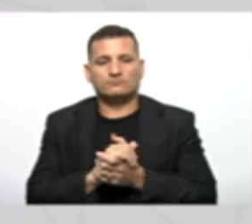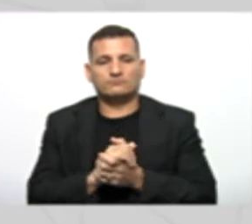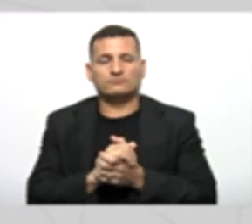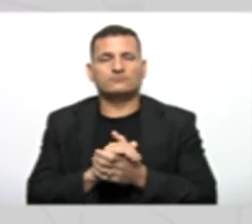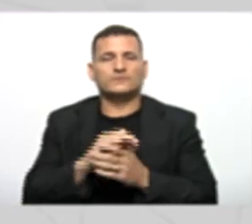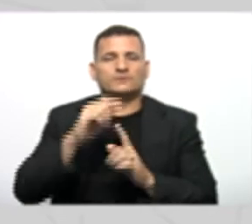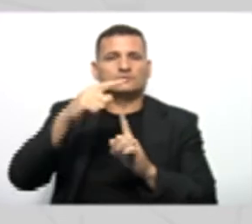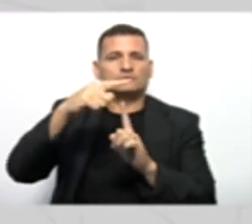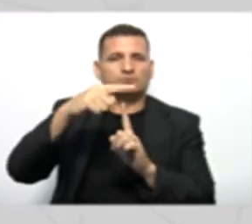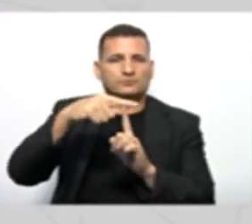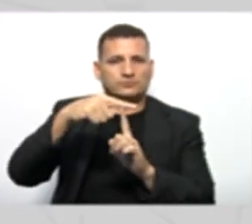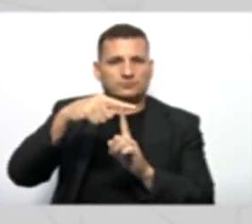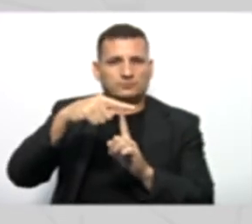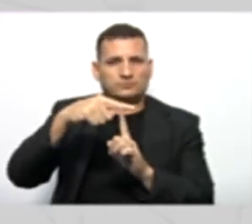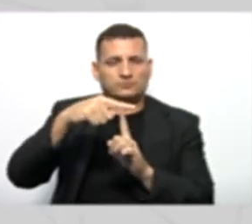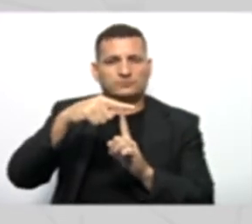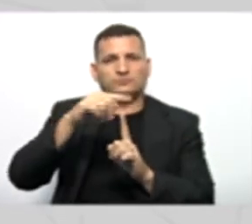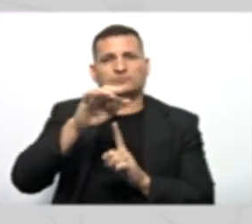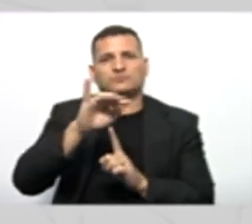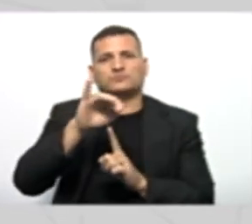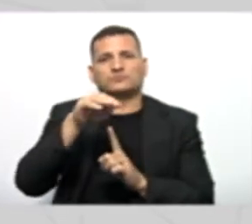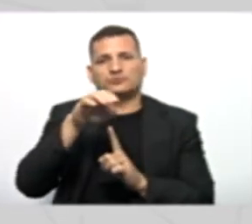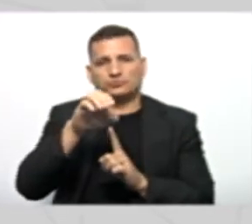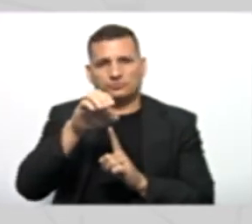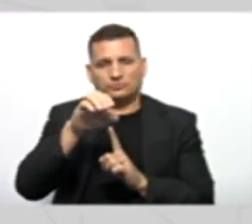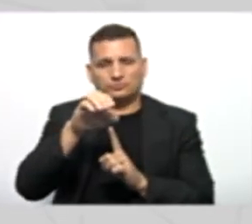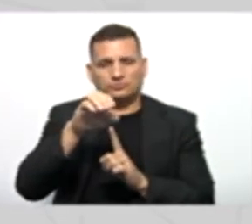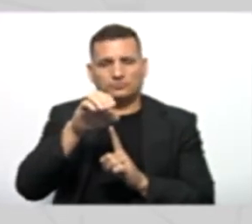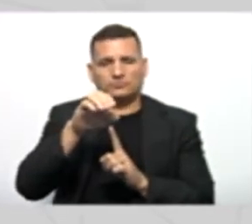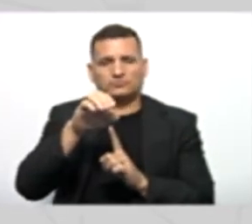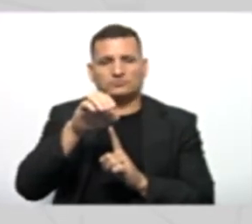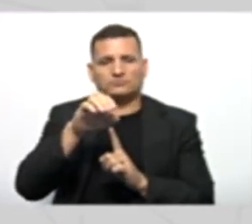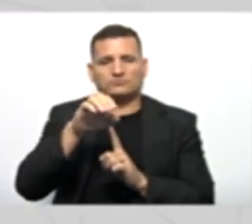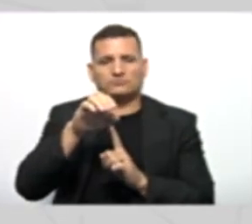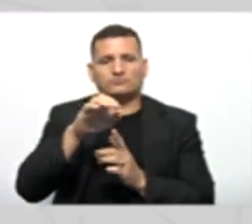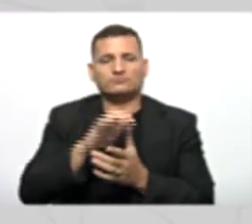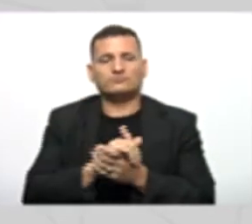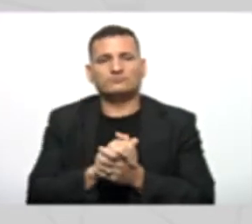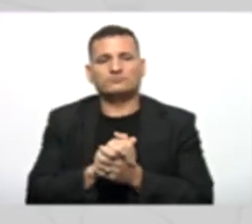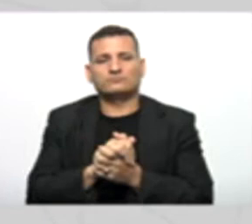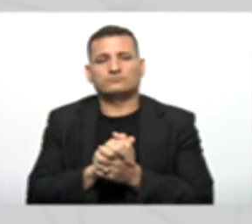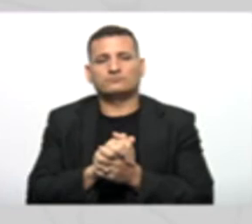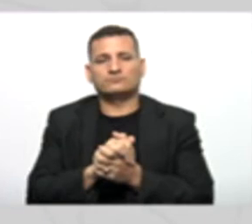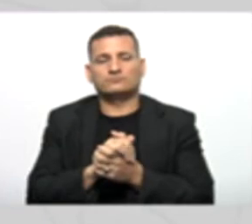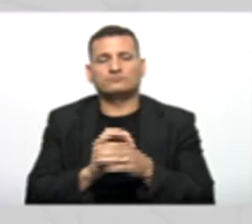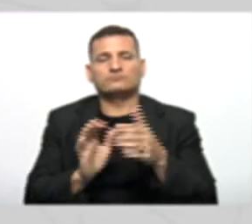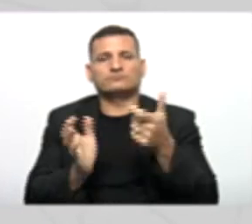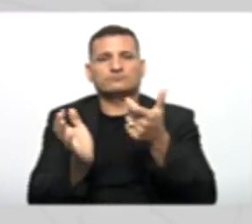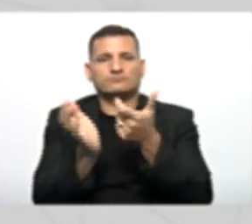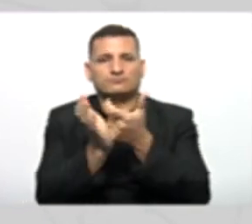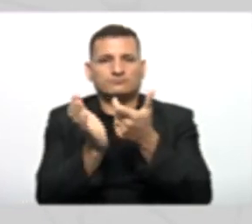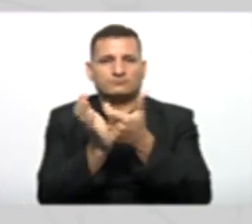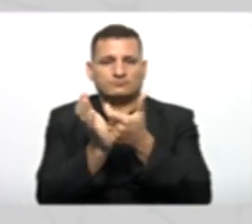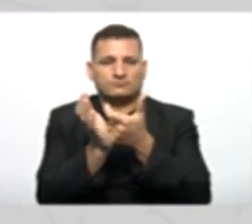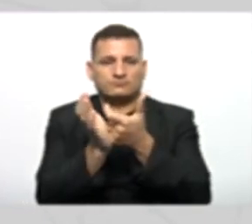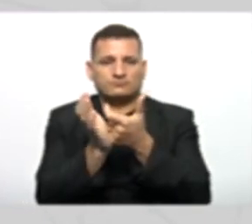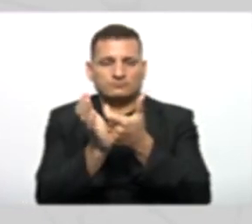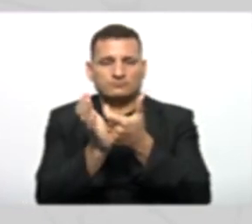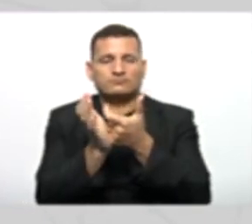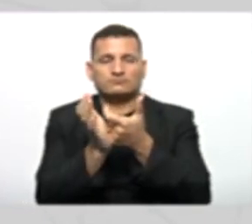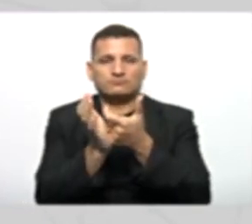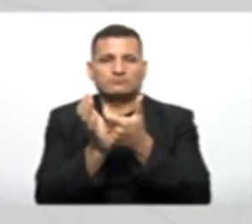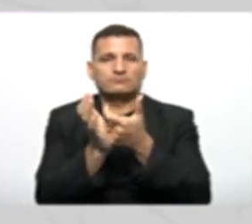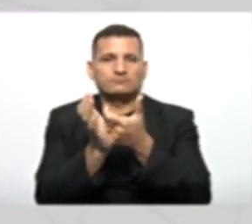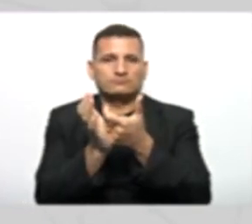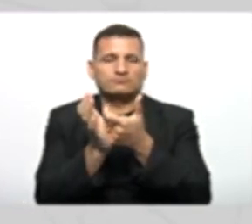Classe Classe time Então essa classe time Vai ser a nossa classe pai Classe